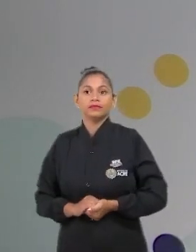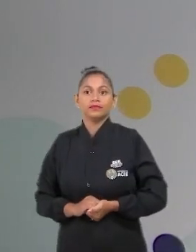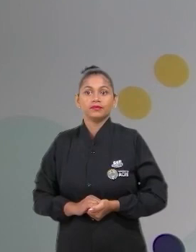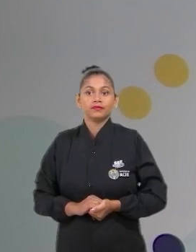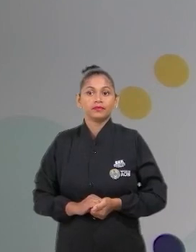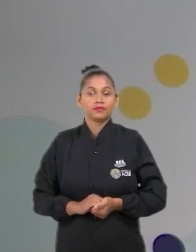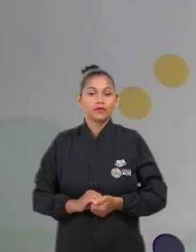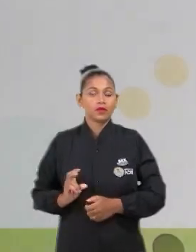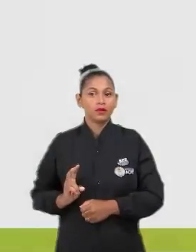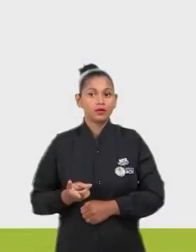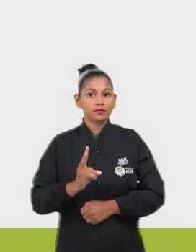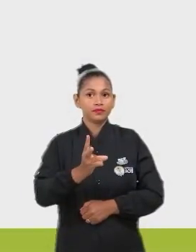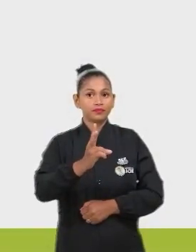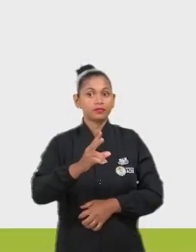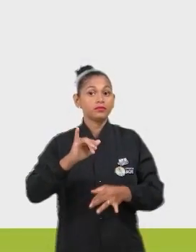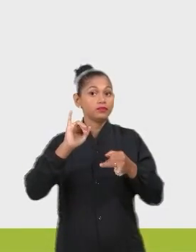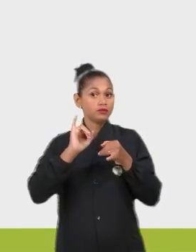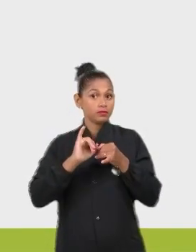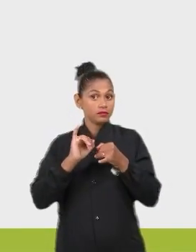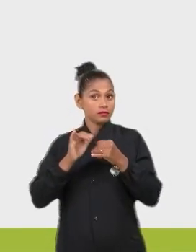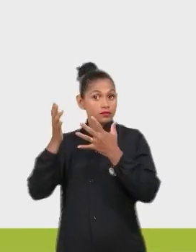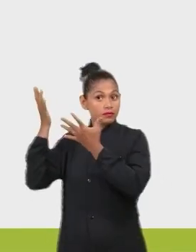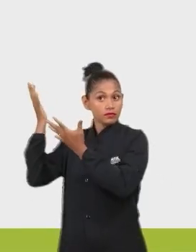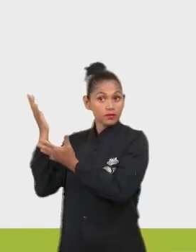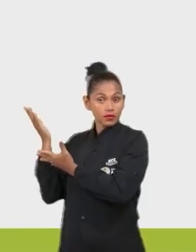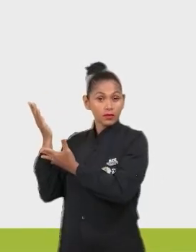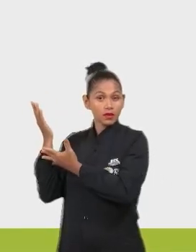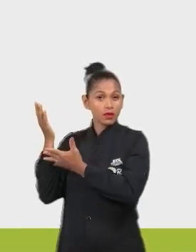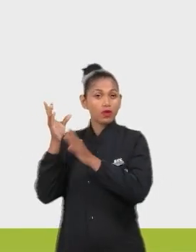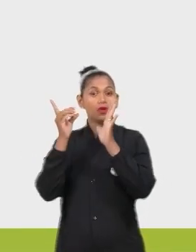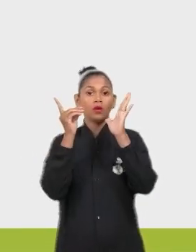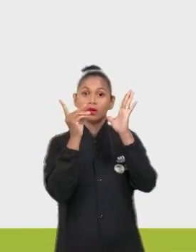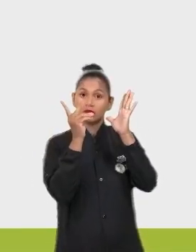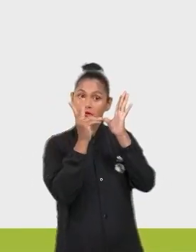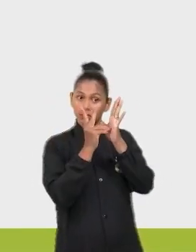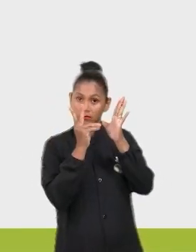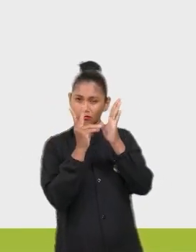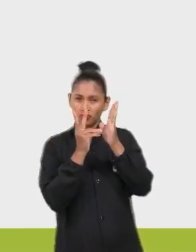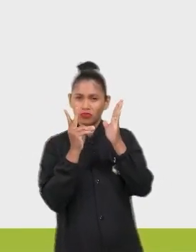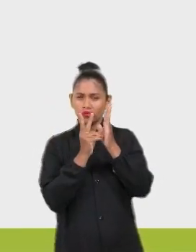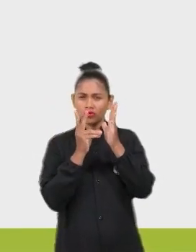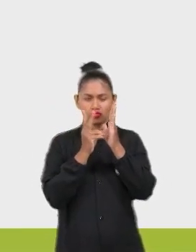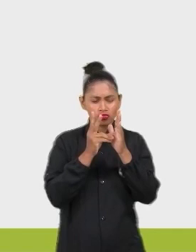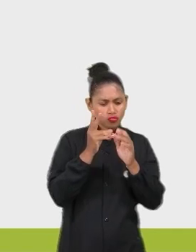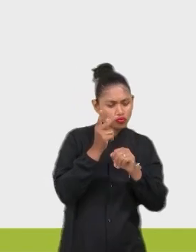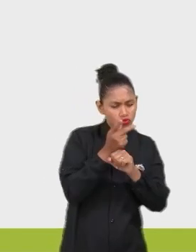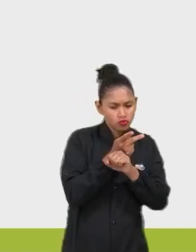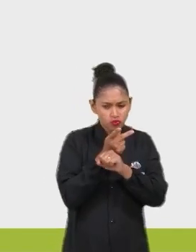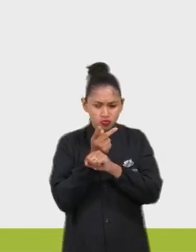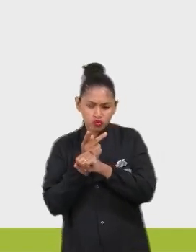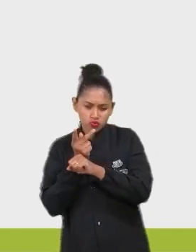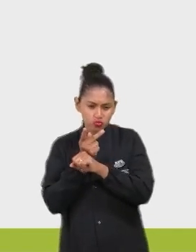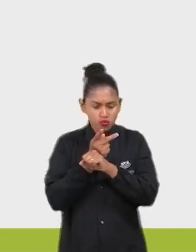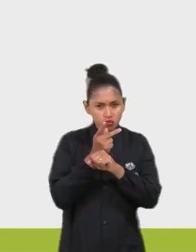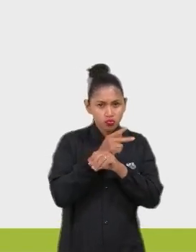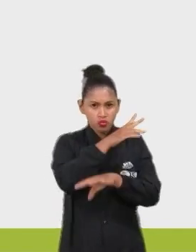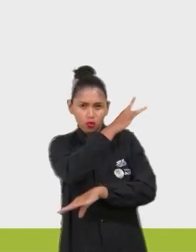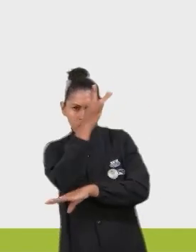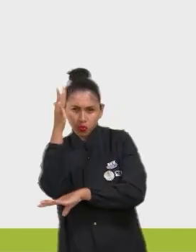E aí nós vamos fazer assim. Os índios, caçando na floresta, perfeito.